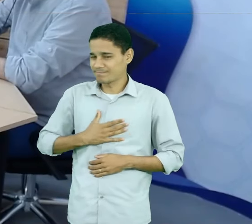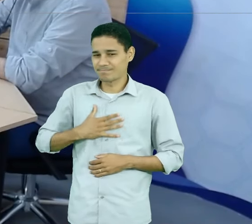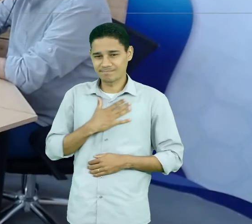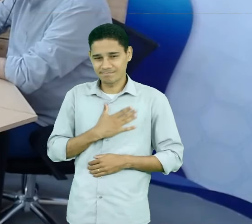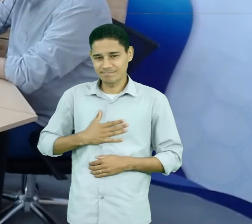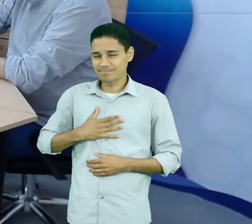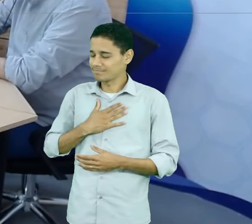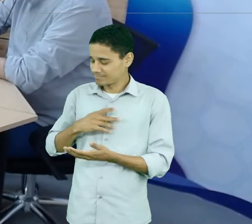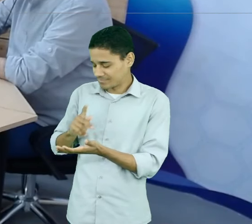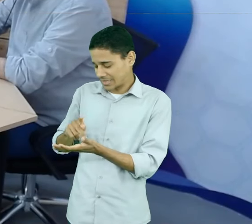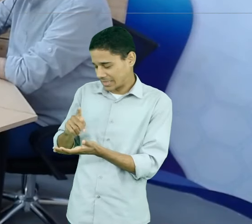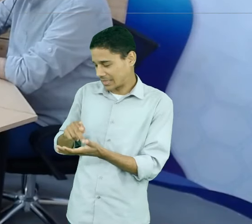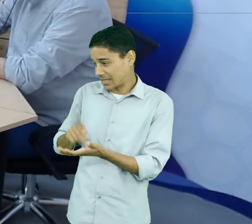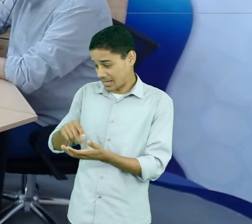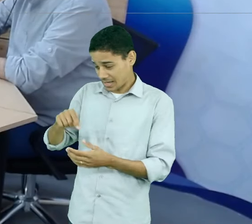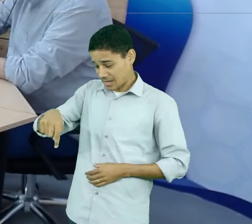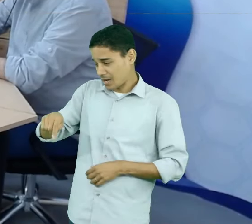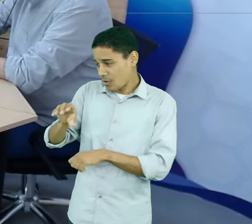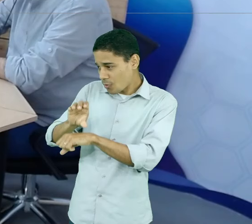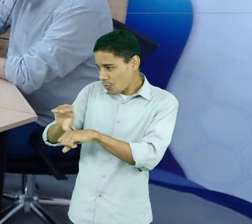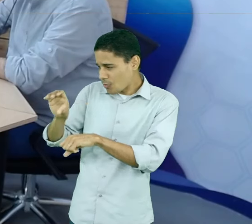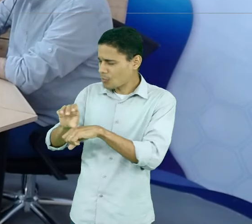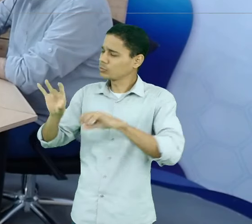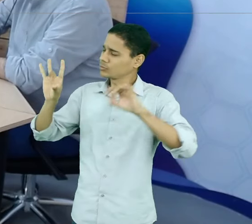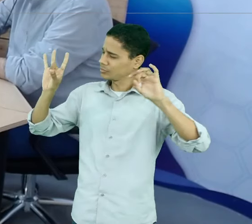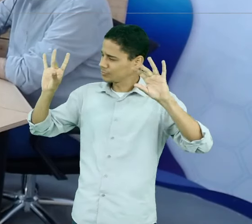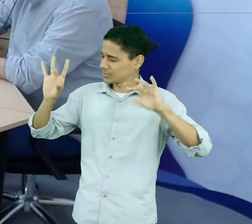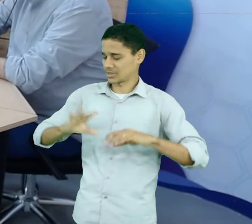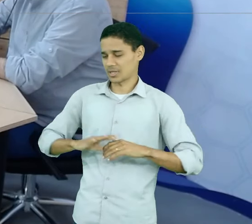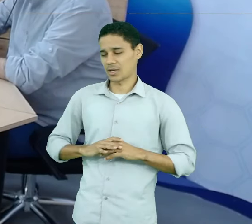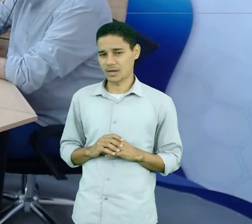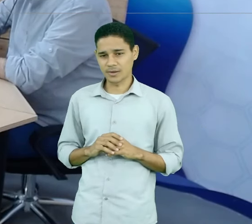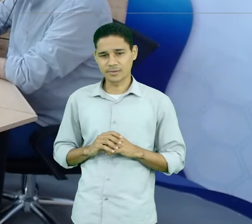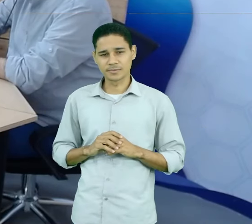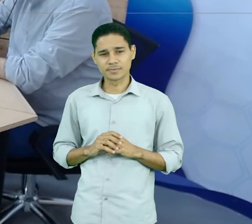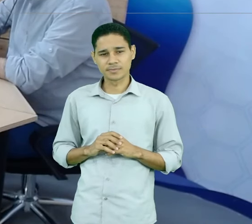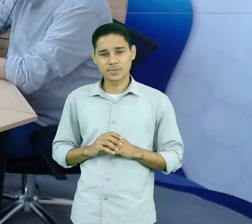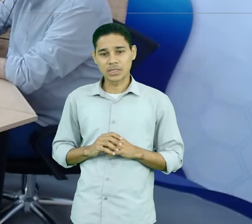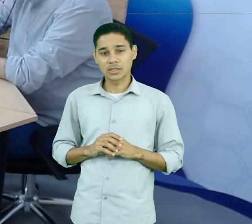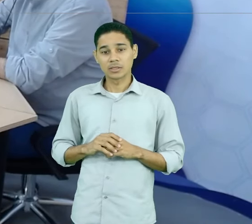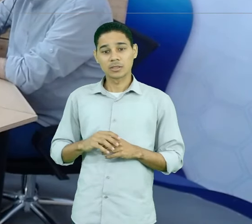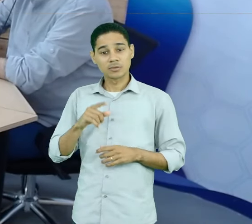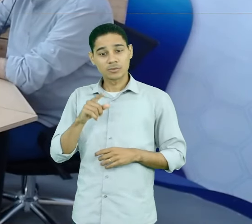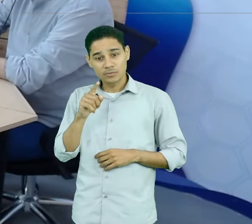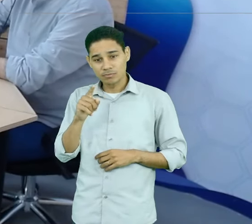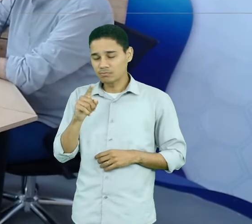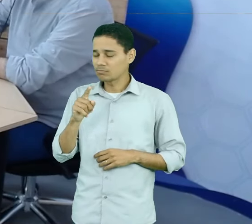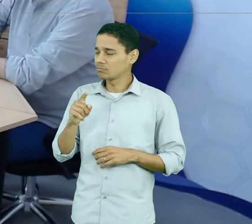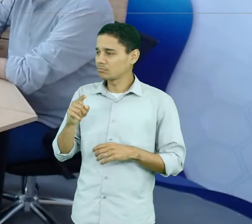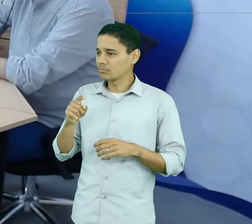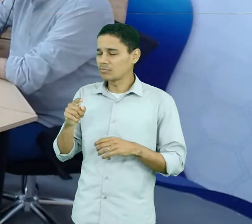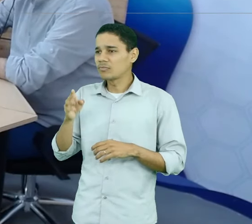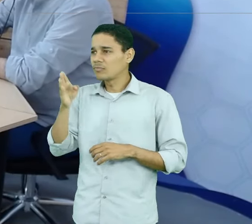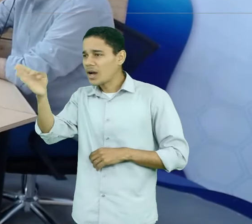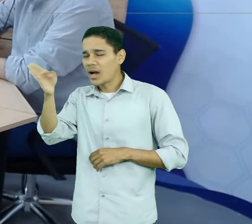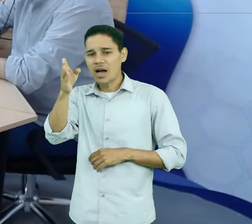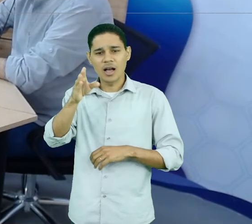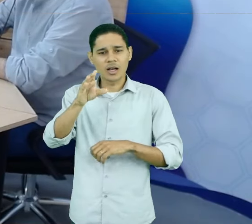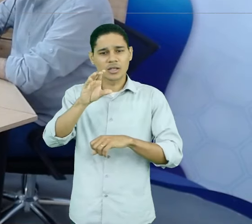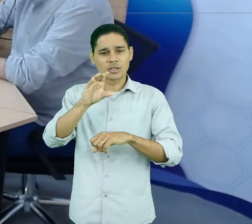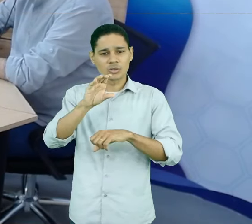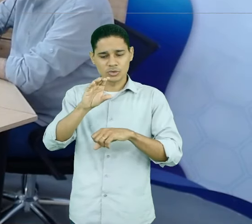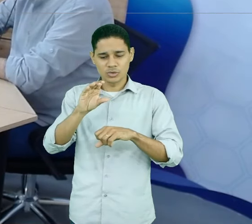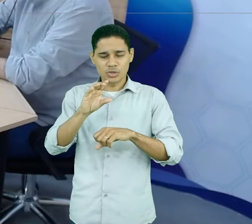esse curso é especial. Você pode passar em várias escolas técnicas em